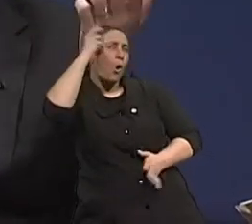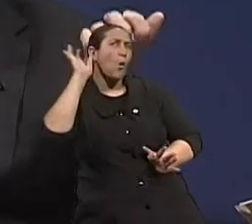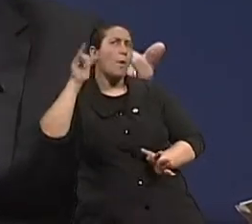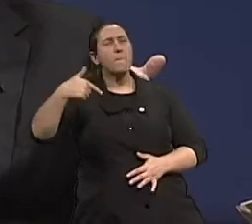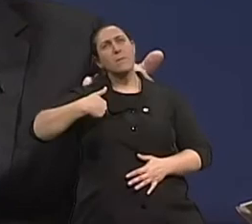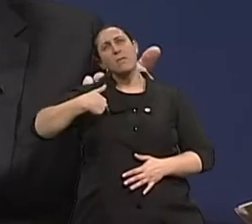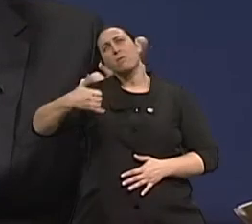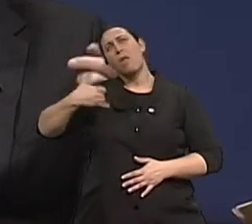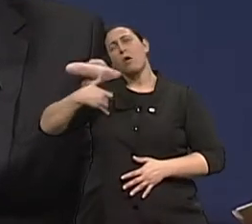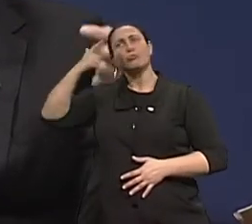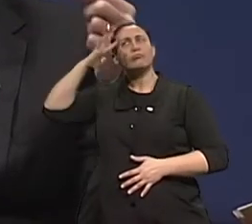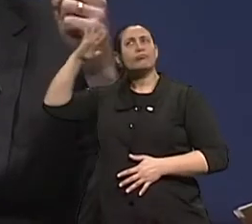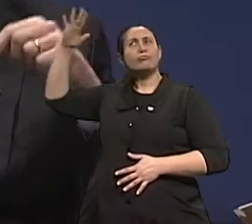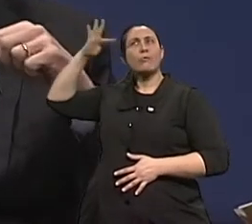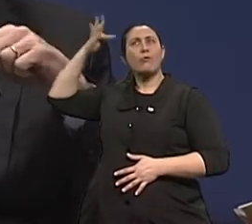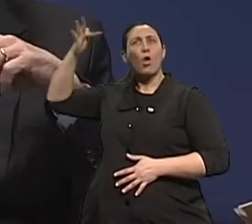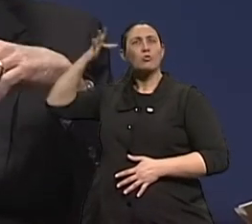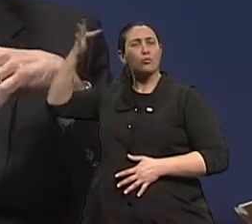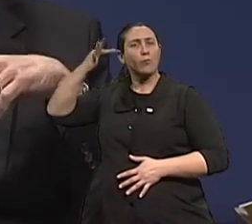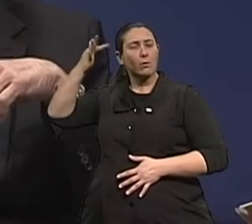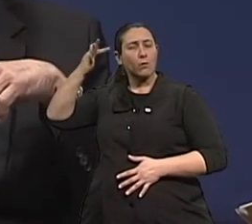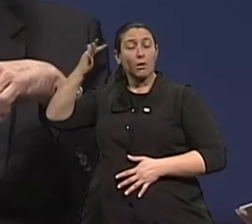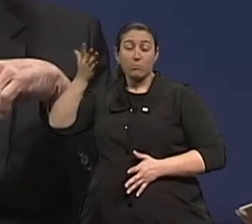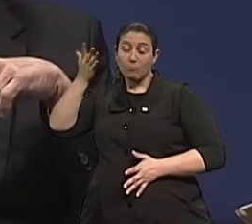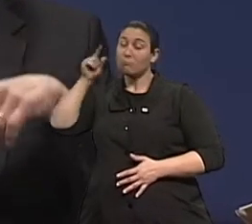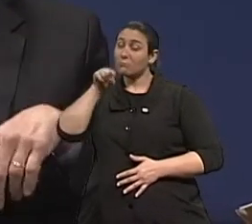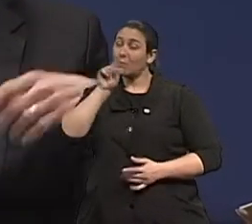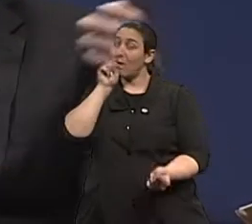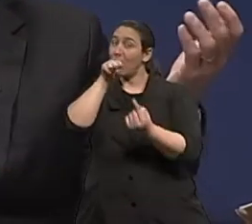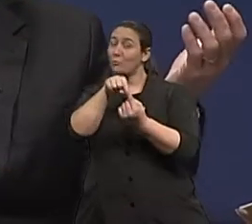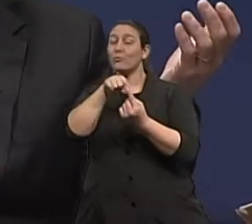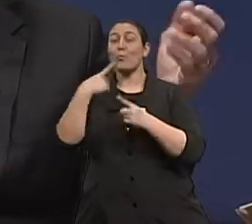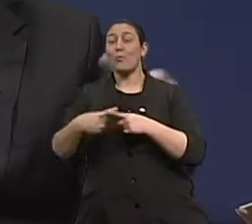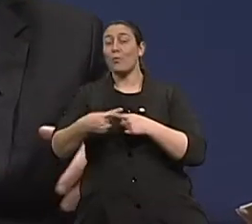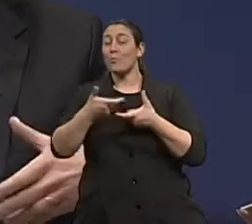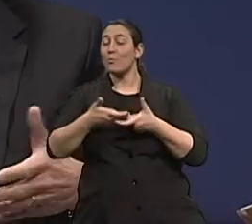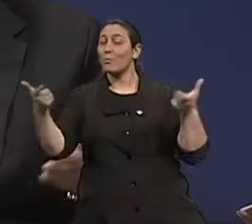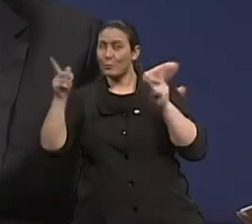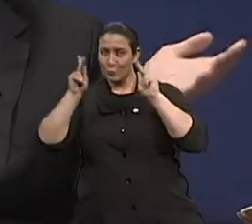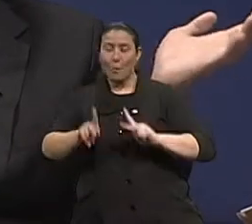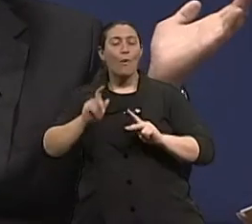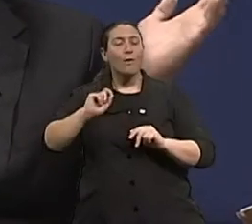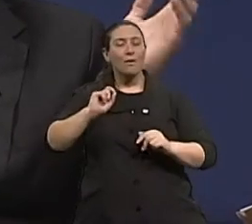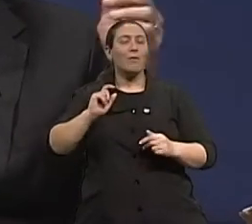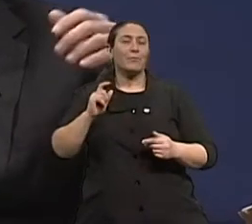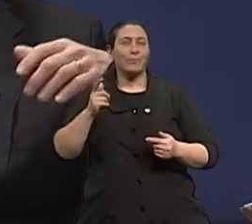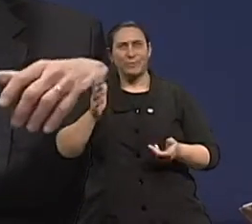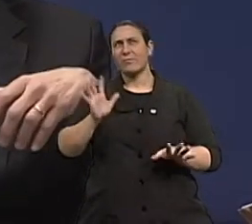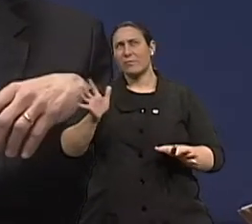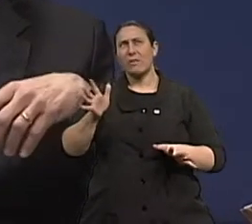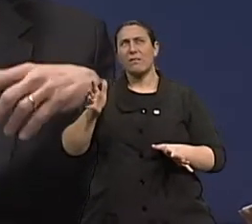filosófica? Eu acho que essas que são as idades de interesse. E a partir dali, meu Deus do céu, e aqui no Rio Grande do Sul nós temos